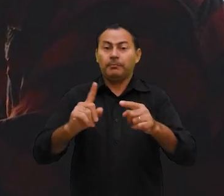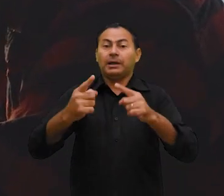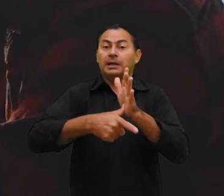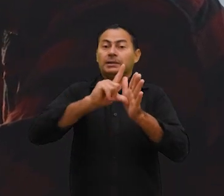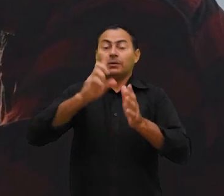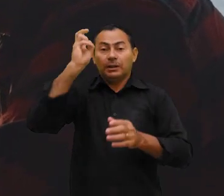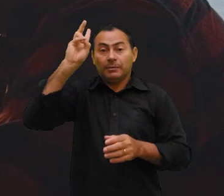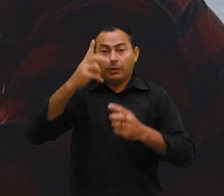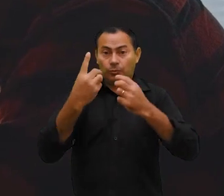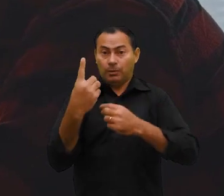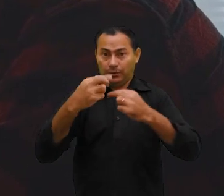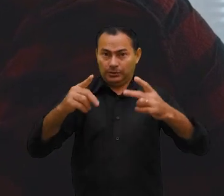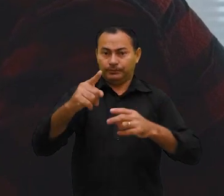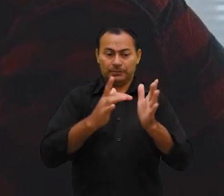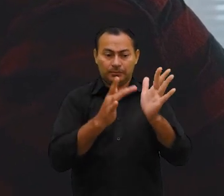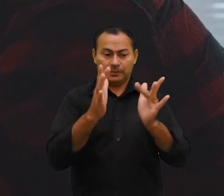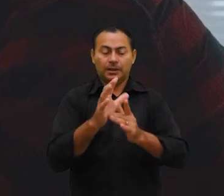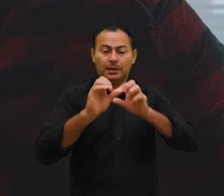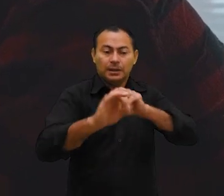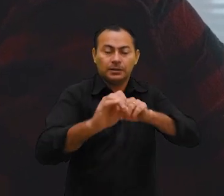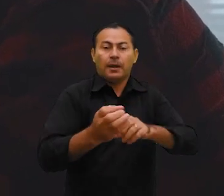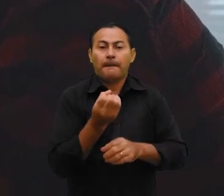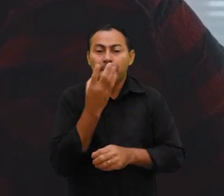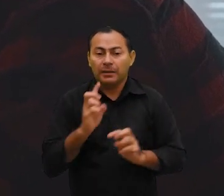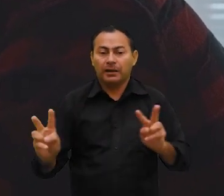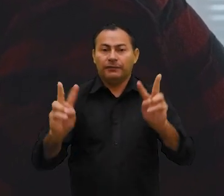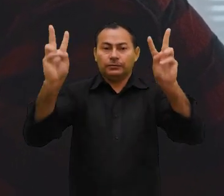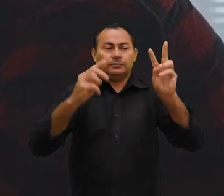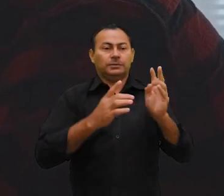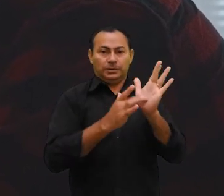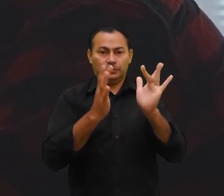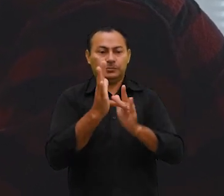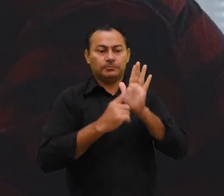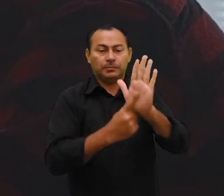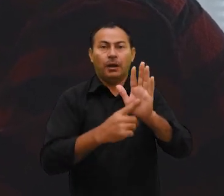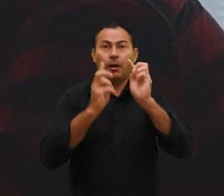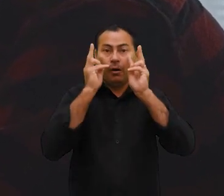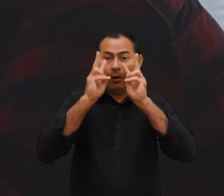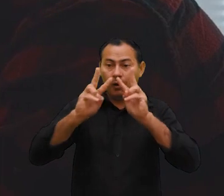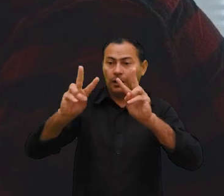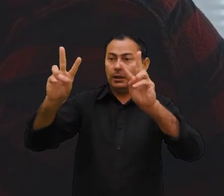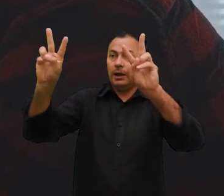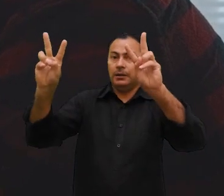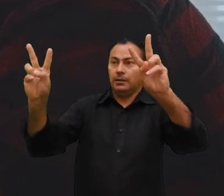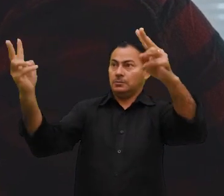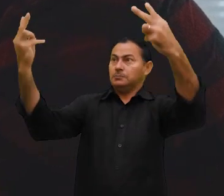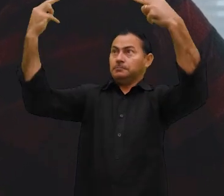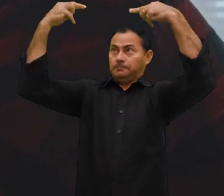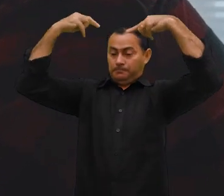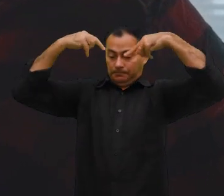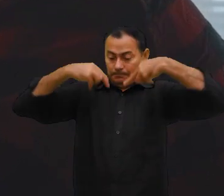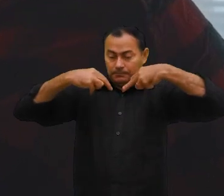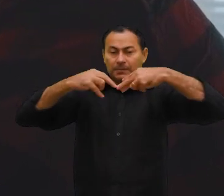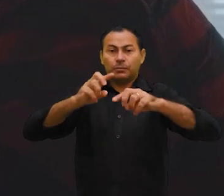lembrar uma coisa para você. Quando Jesus ensinou as bem-aventuranças, Ele mostrou como olhar para dentro.